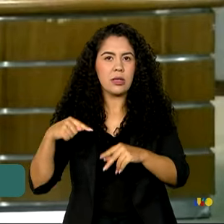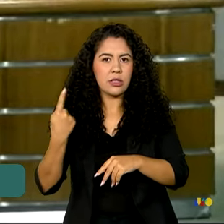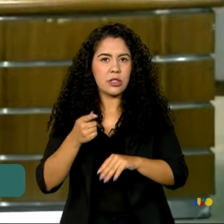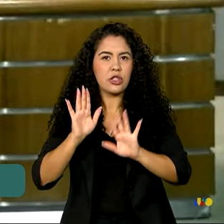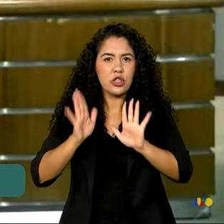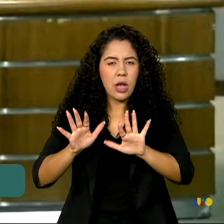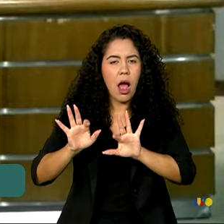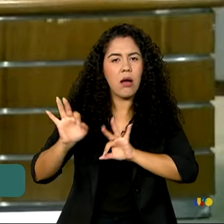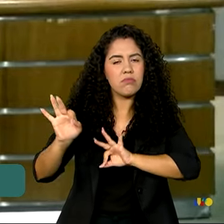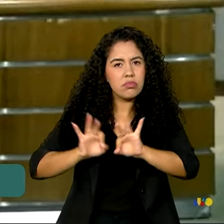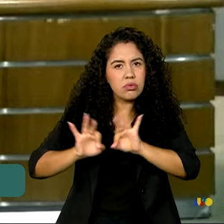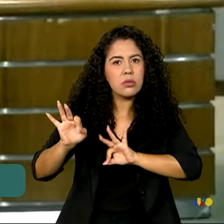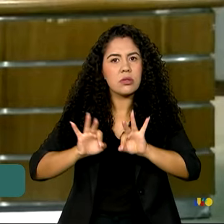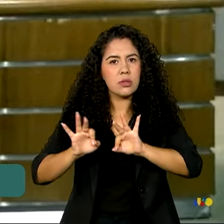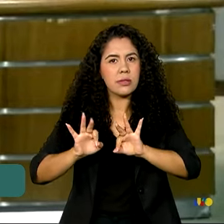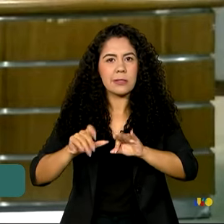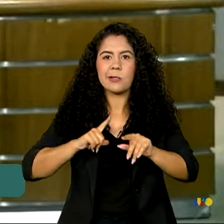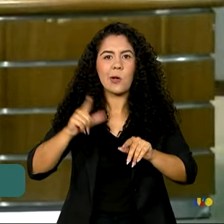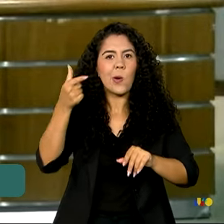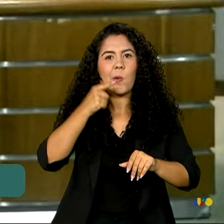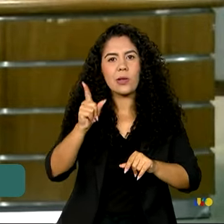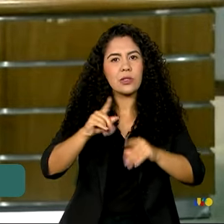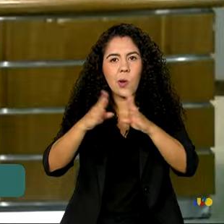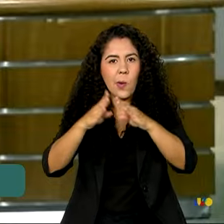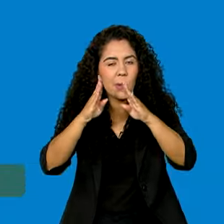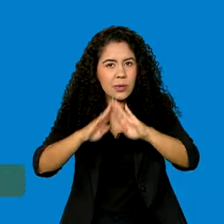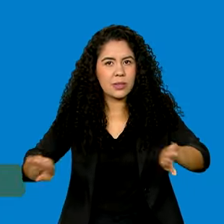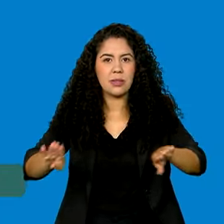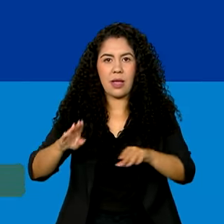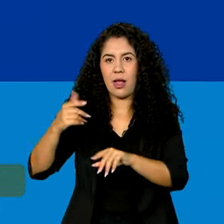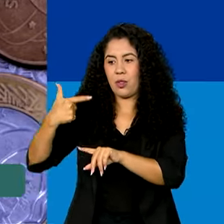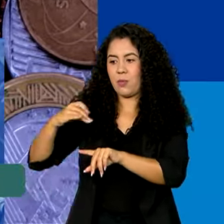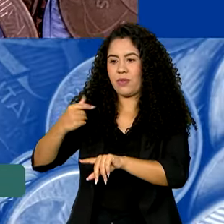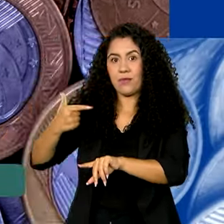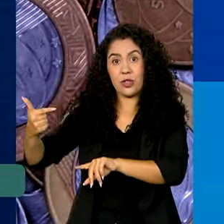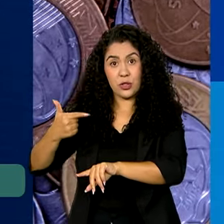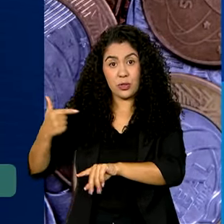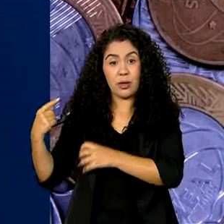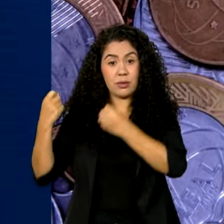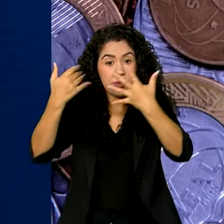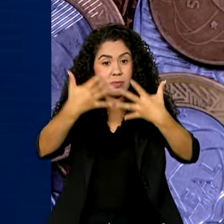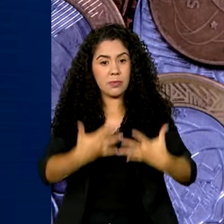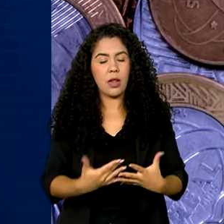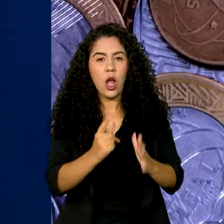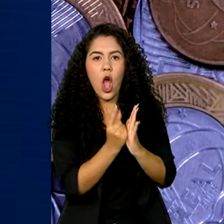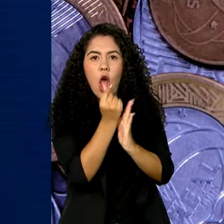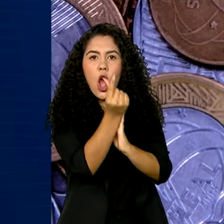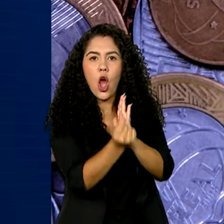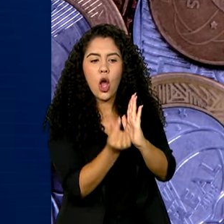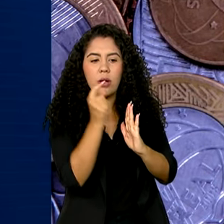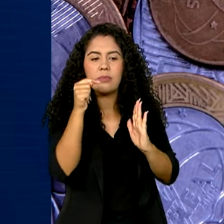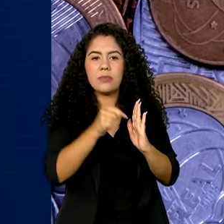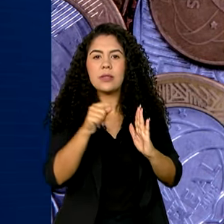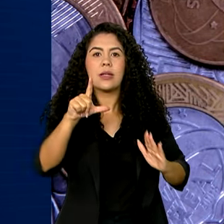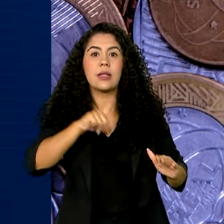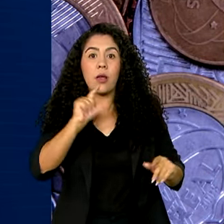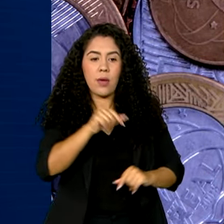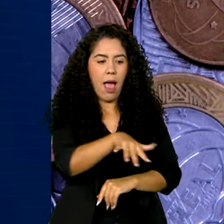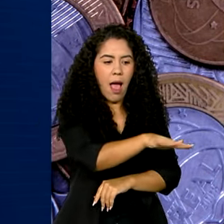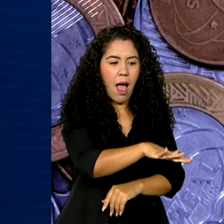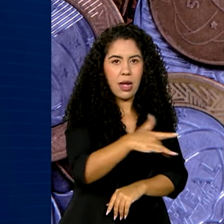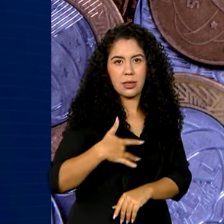não compensada no ano de 2022. A peça orçamentária prevê o cumprimento dos pisos da saúde,